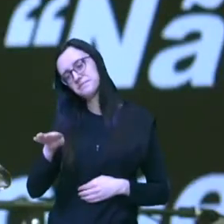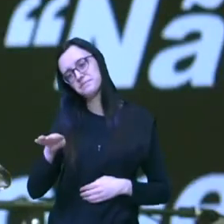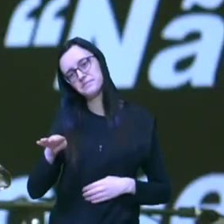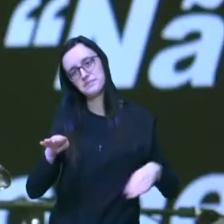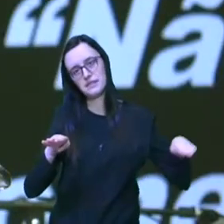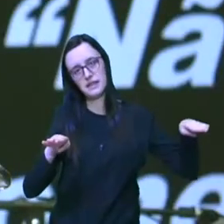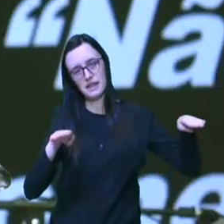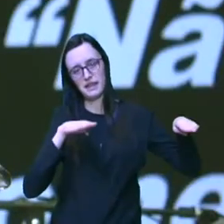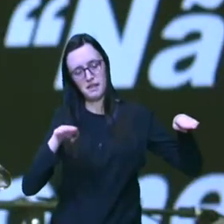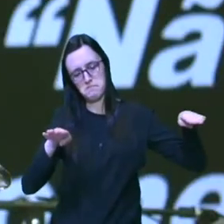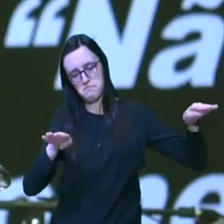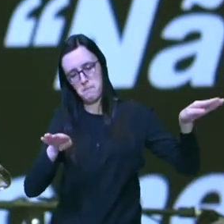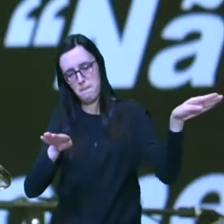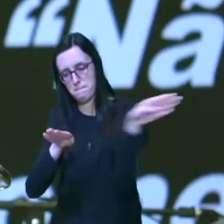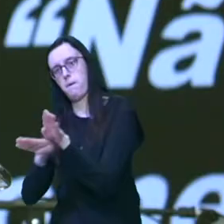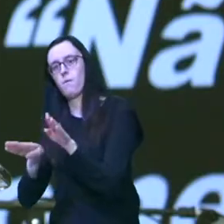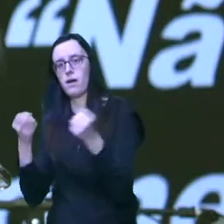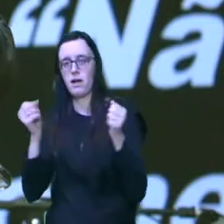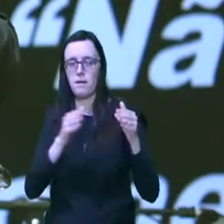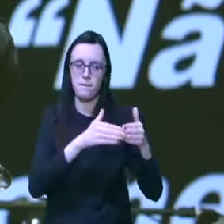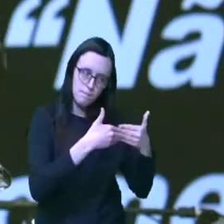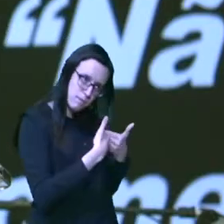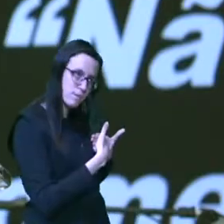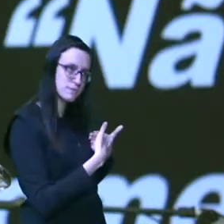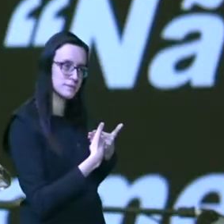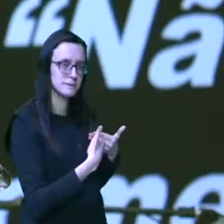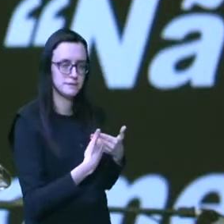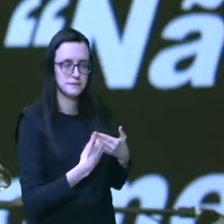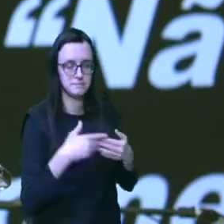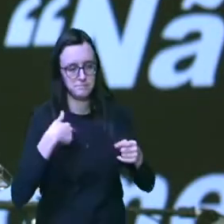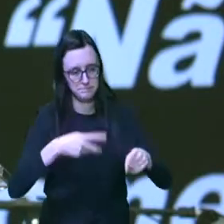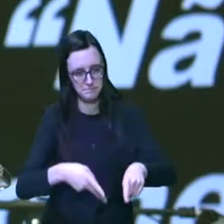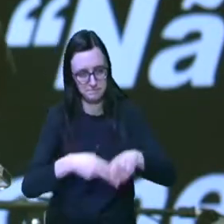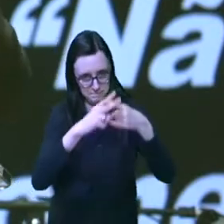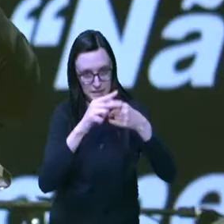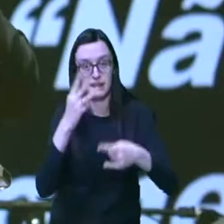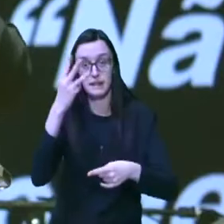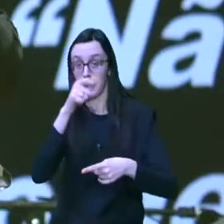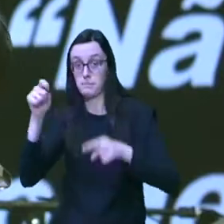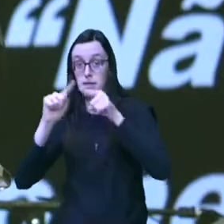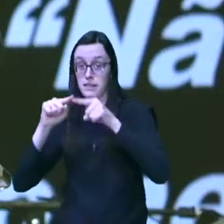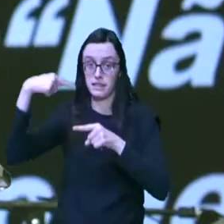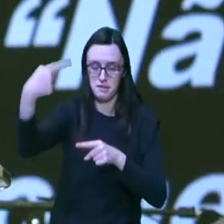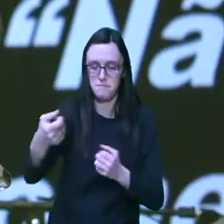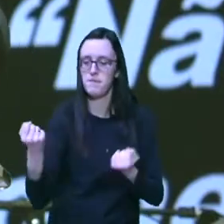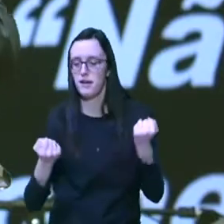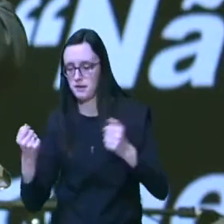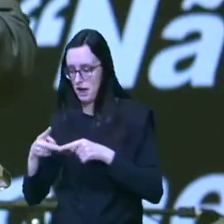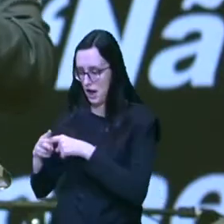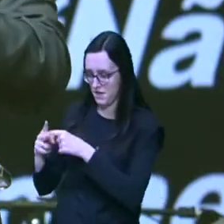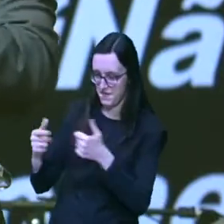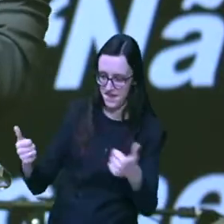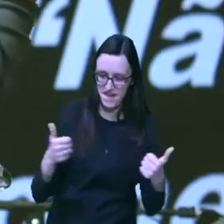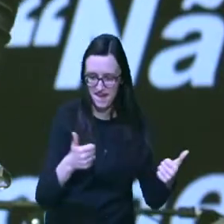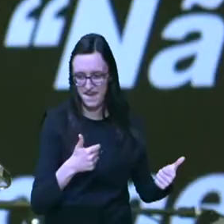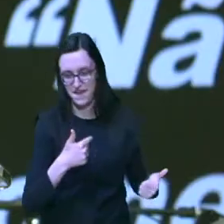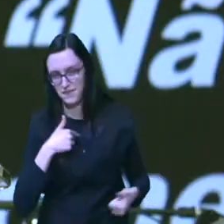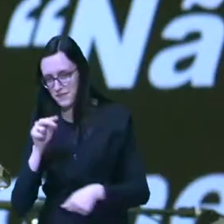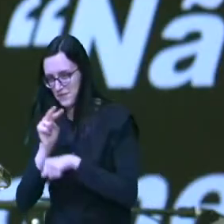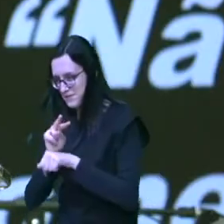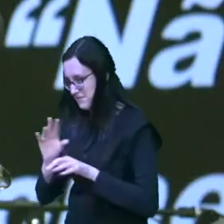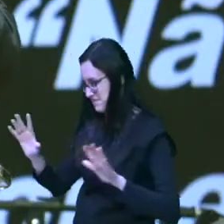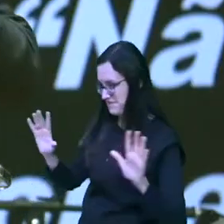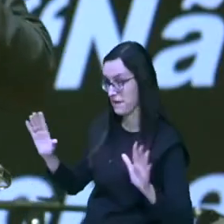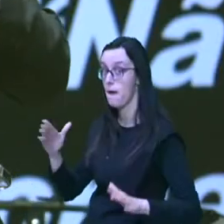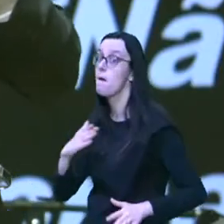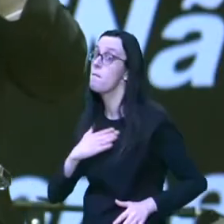carro e afunda a porta lá vou eu consertar três meses depois carro consertado e eu continuando cuidando do